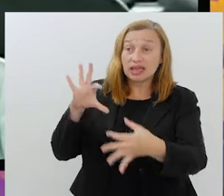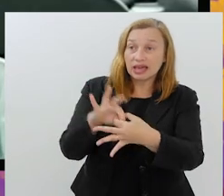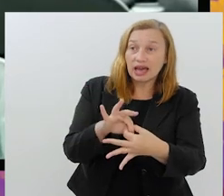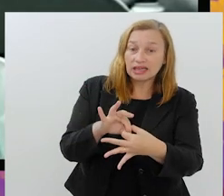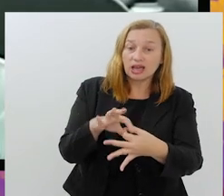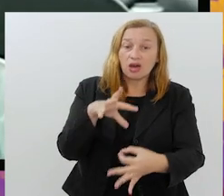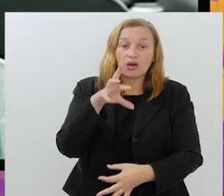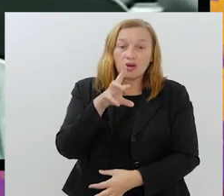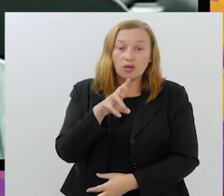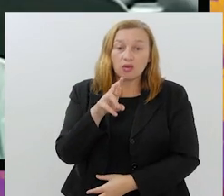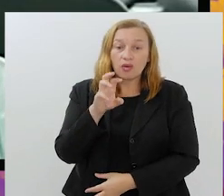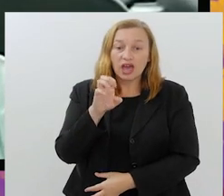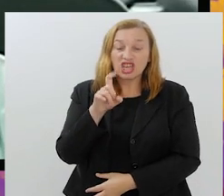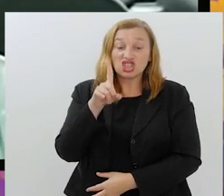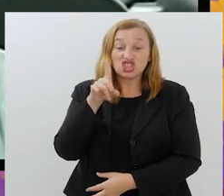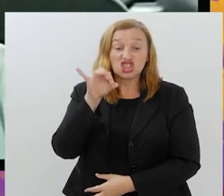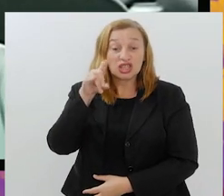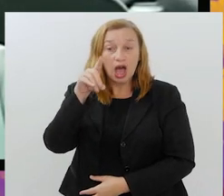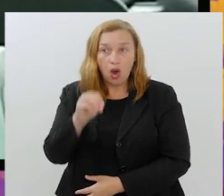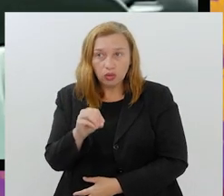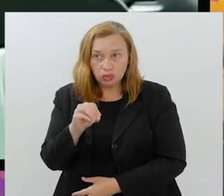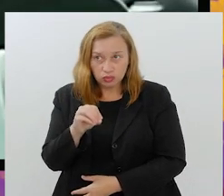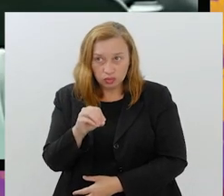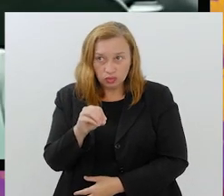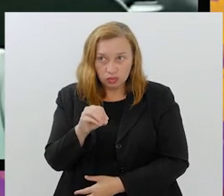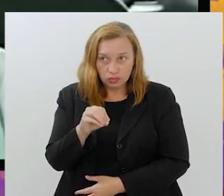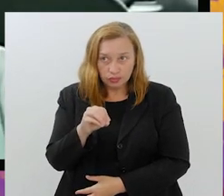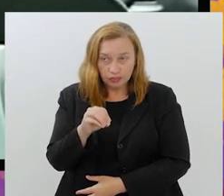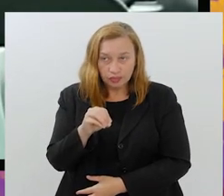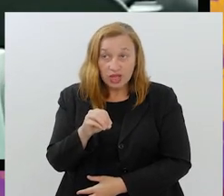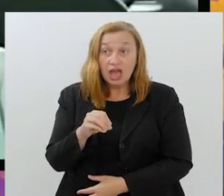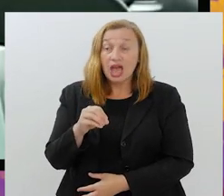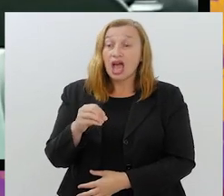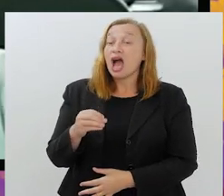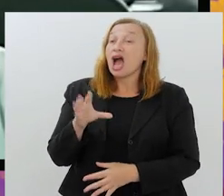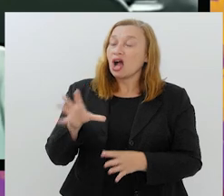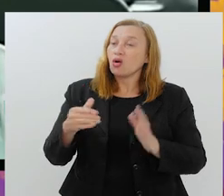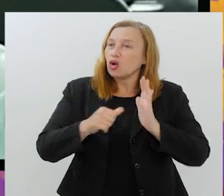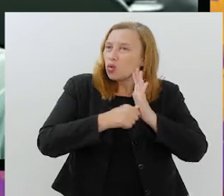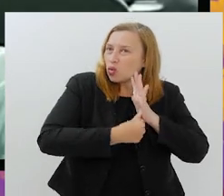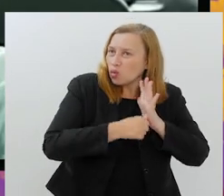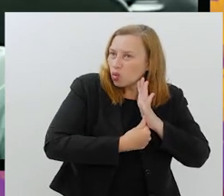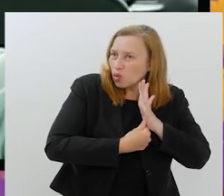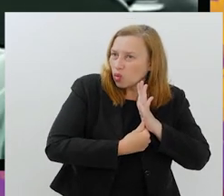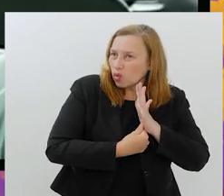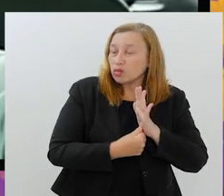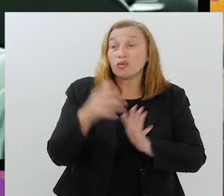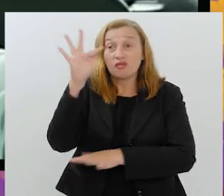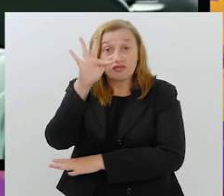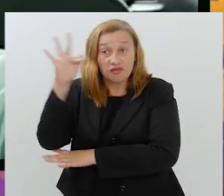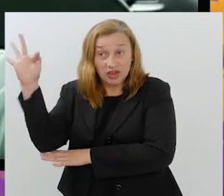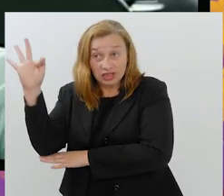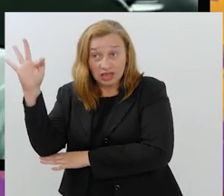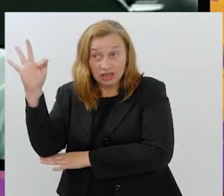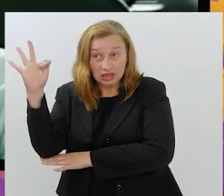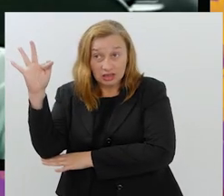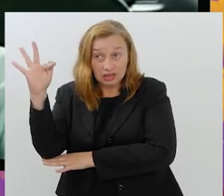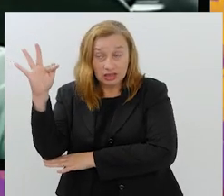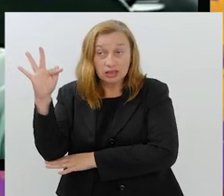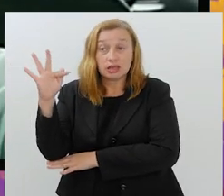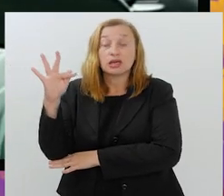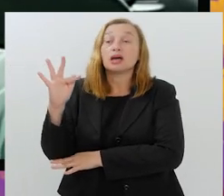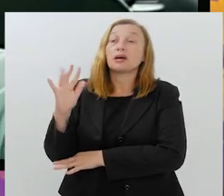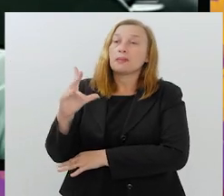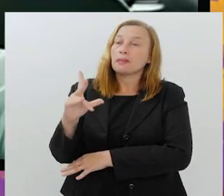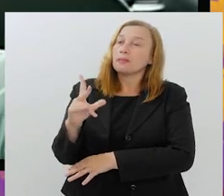o comando, com o Edinaldo. E agora sim, Edinaldo com o dia a dia da rotina dele, de clubes, seleções, federações e